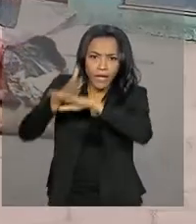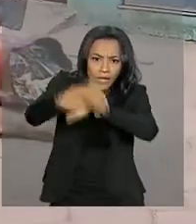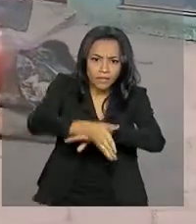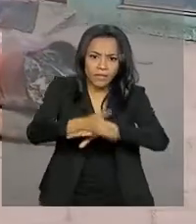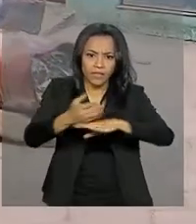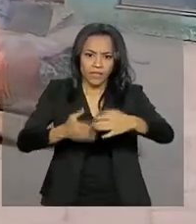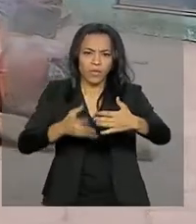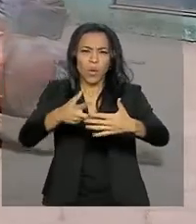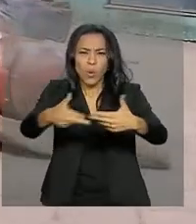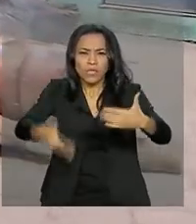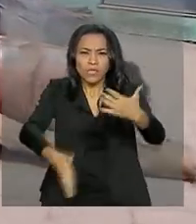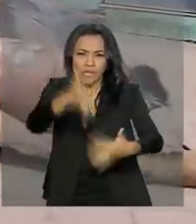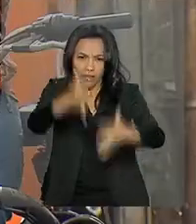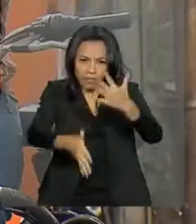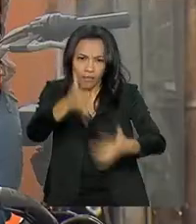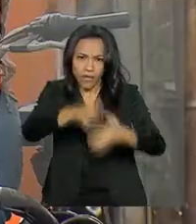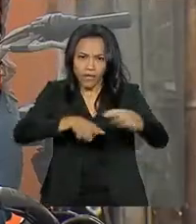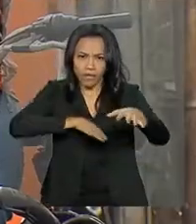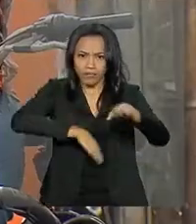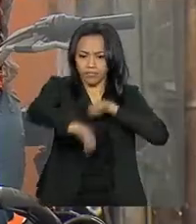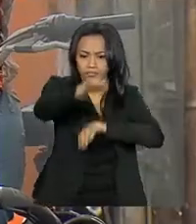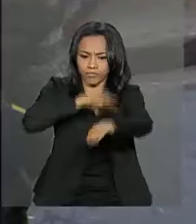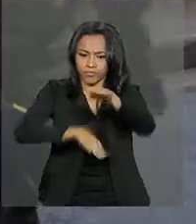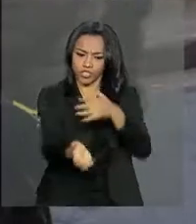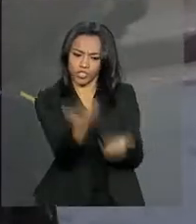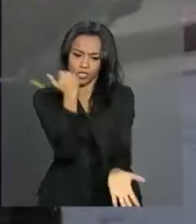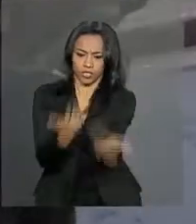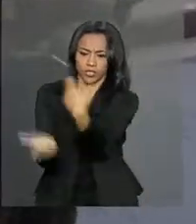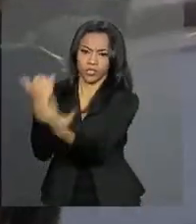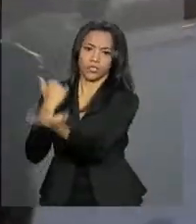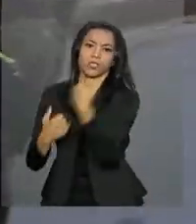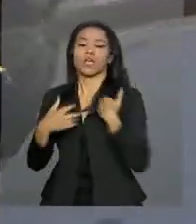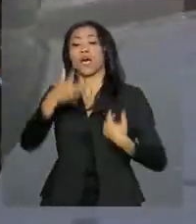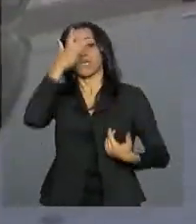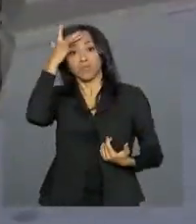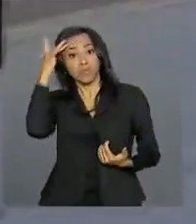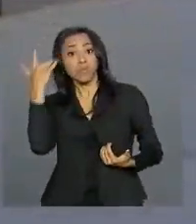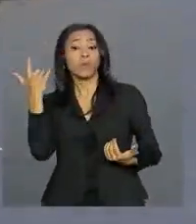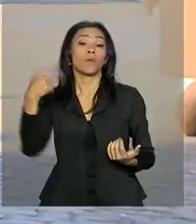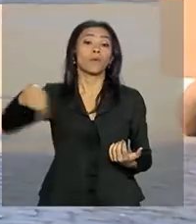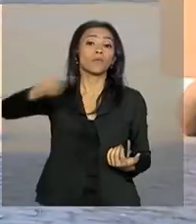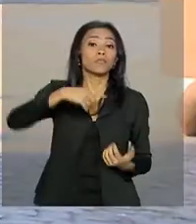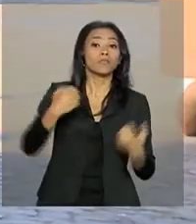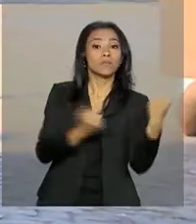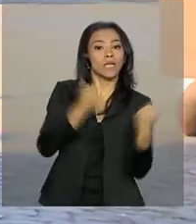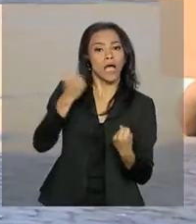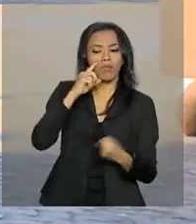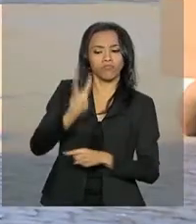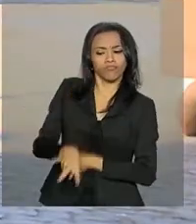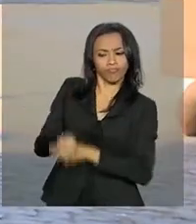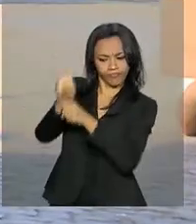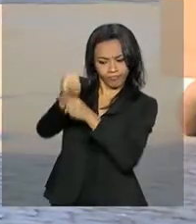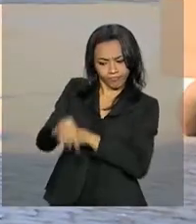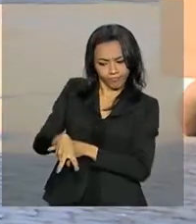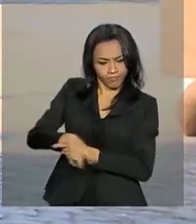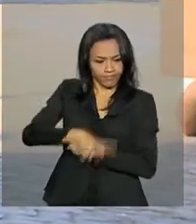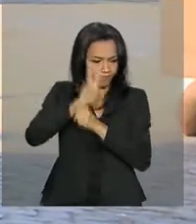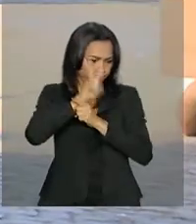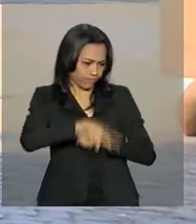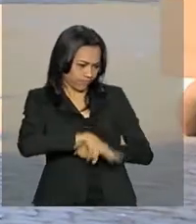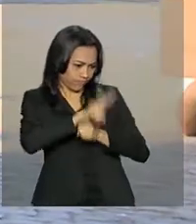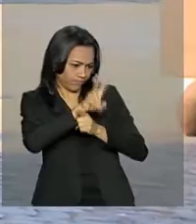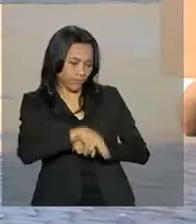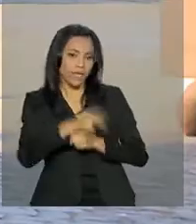barreiras que impedem o trânsito. As pessoas e os veículos são vistoriados e é feita a checagem dos